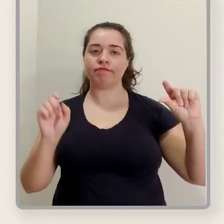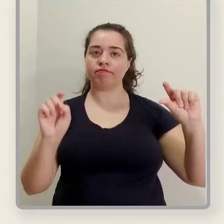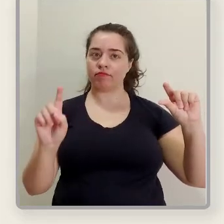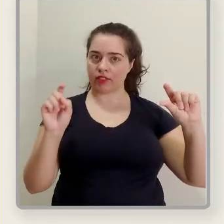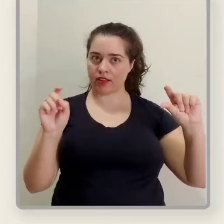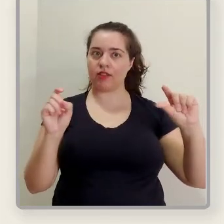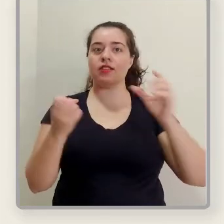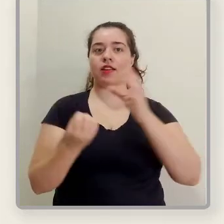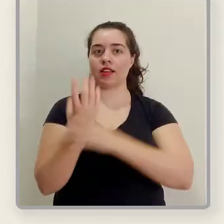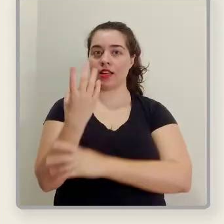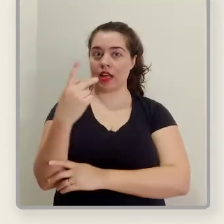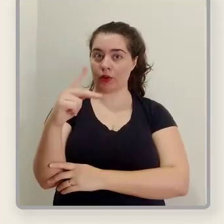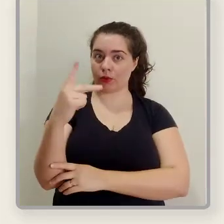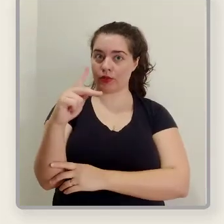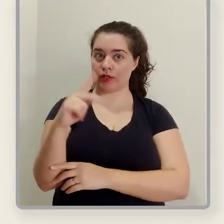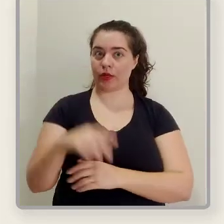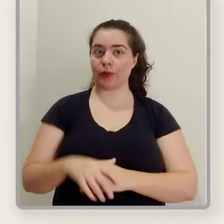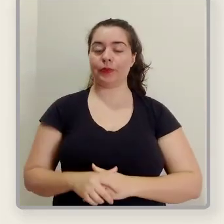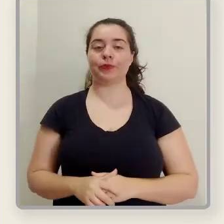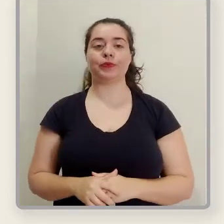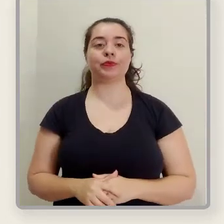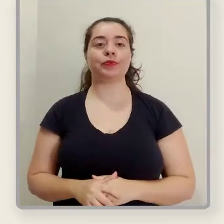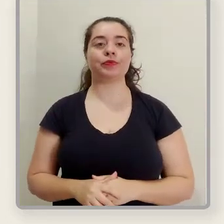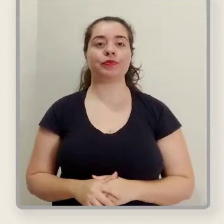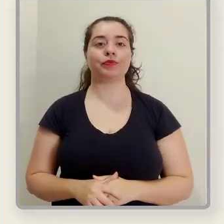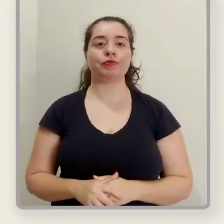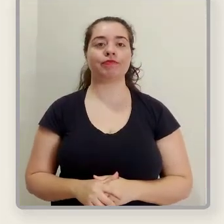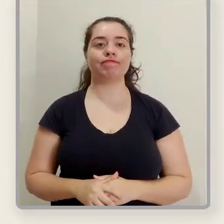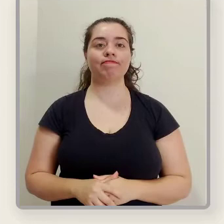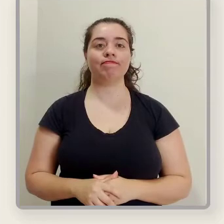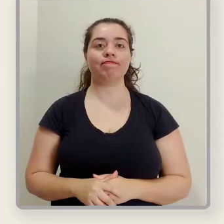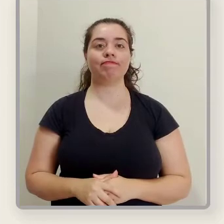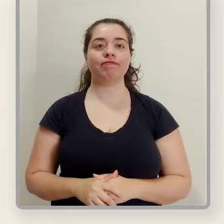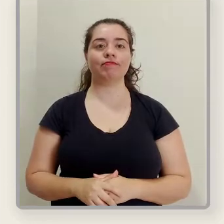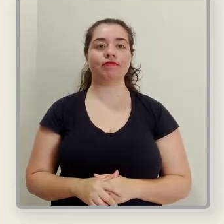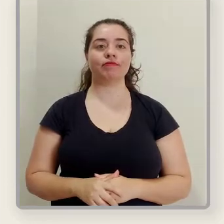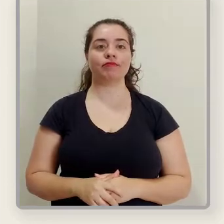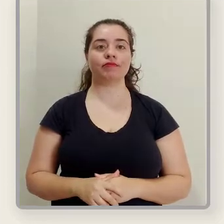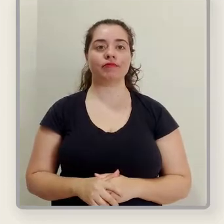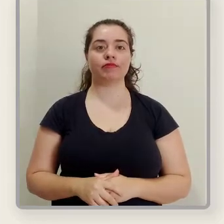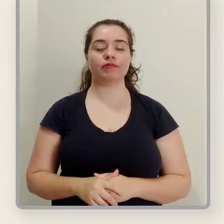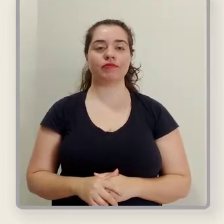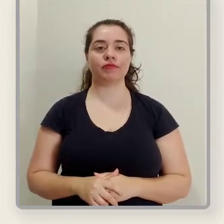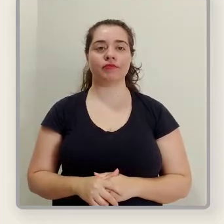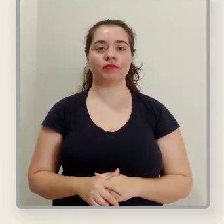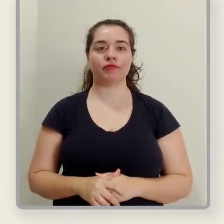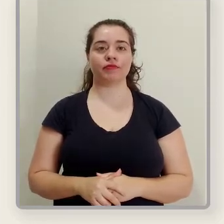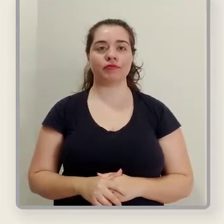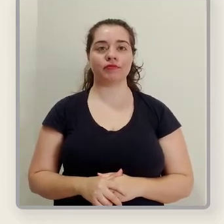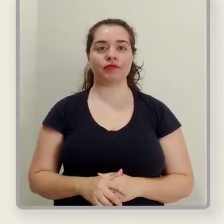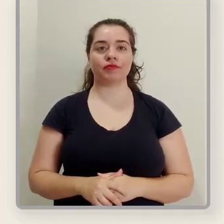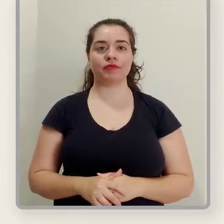certificado digital, clique aqui para criar o seu EduID. Eu não tenho.